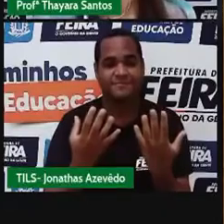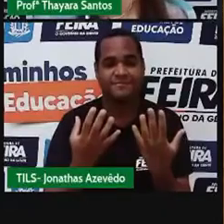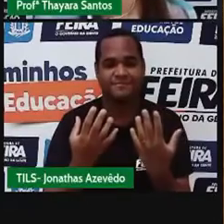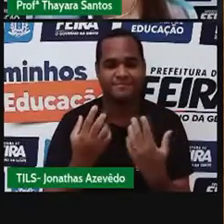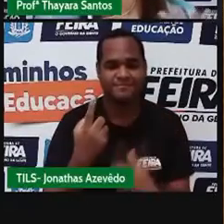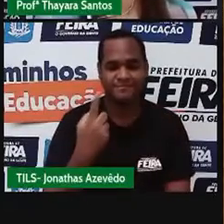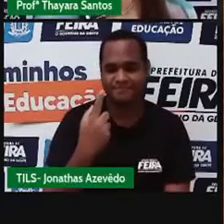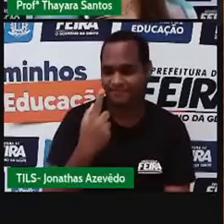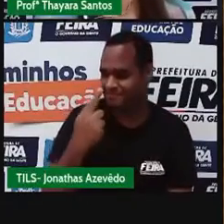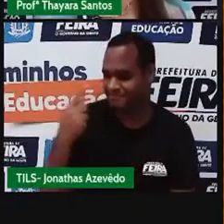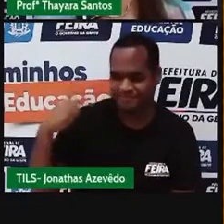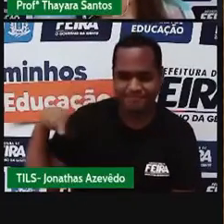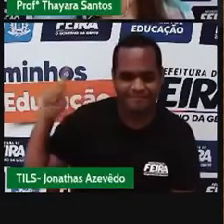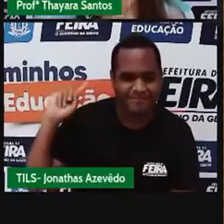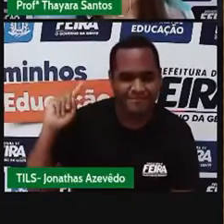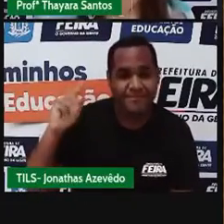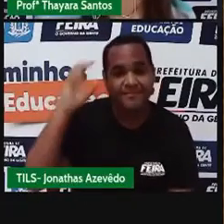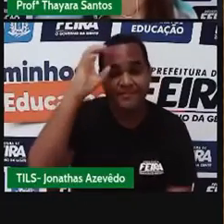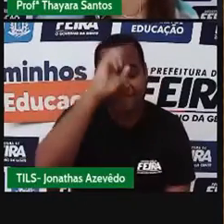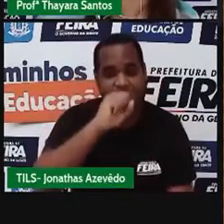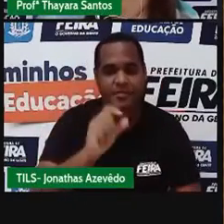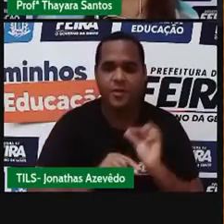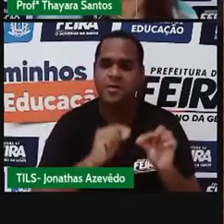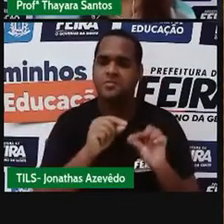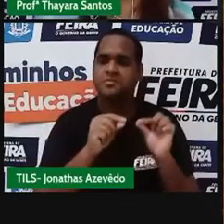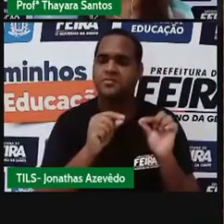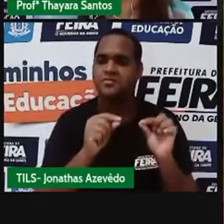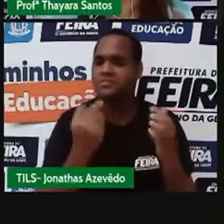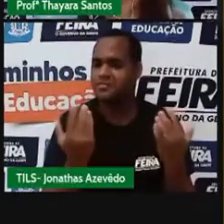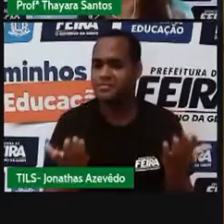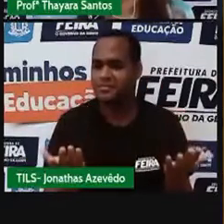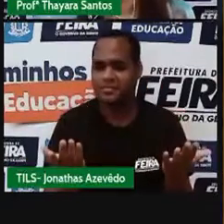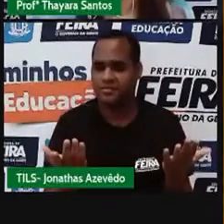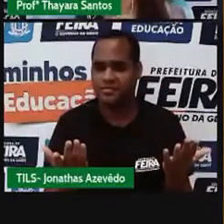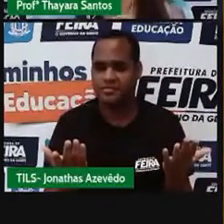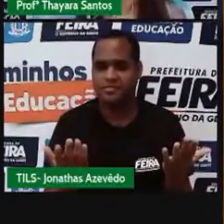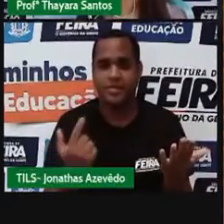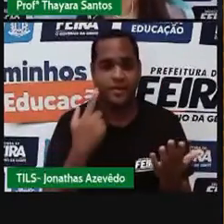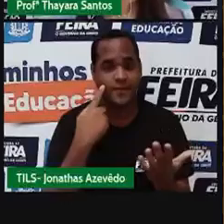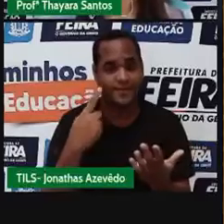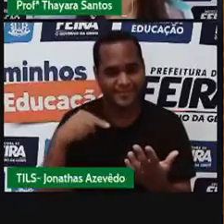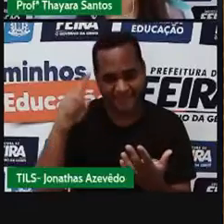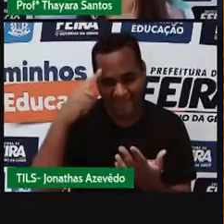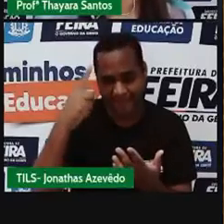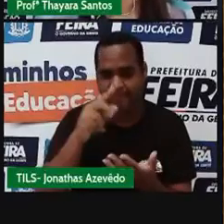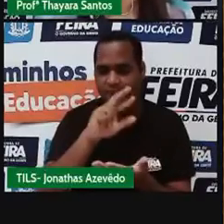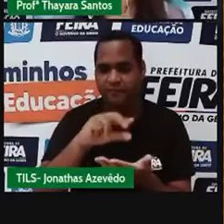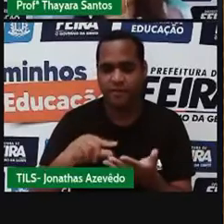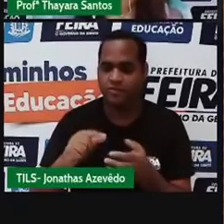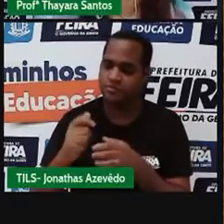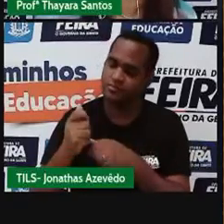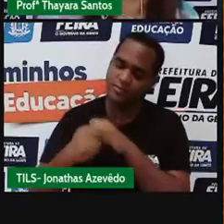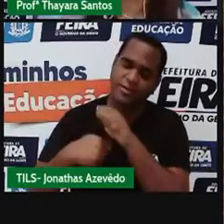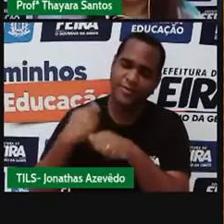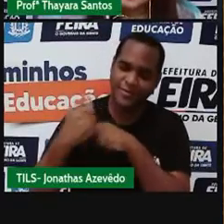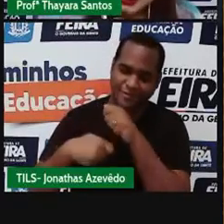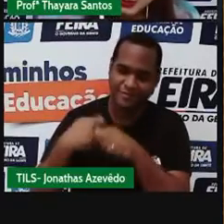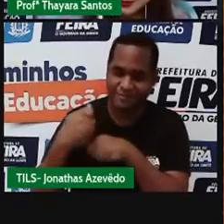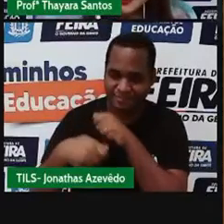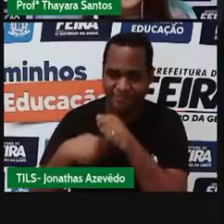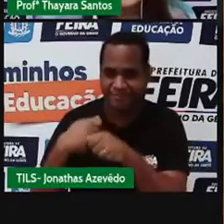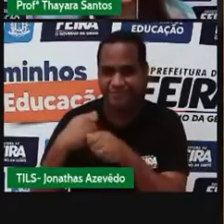E vamos começar nossa aula relembrando o a gente viu na semana passada. E na semana passada, gente estudou os modelos